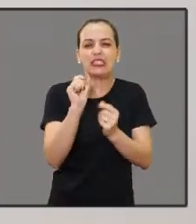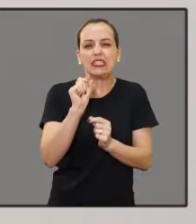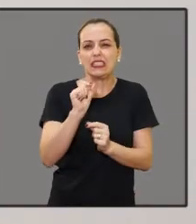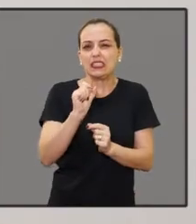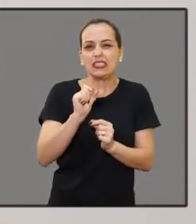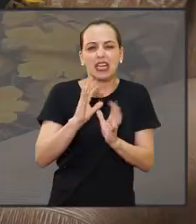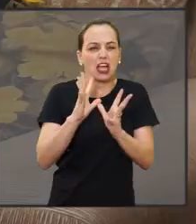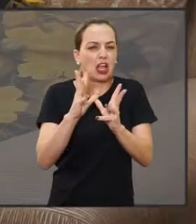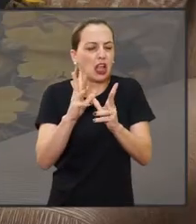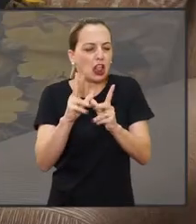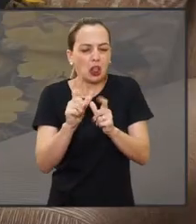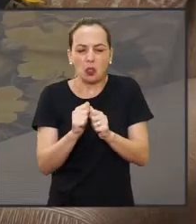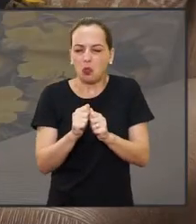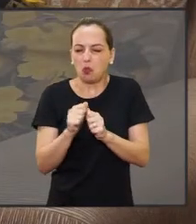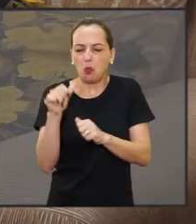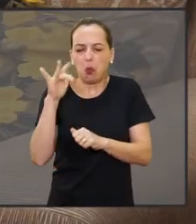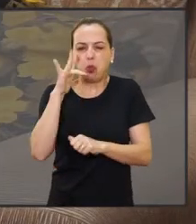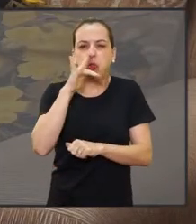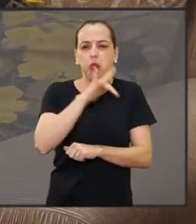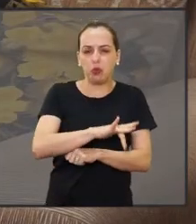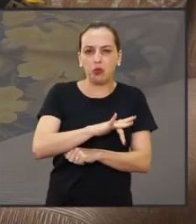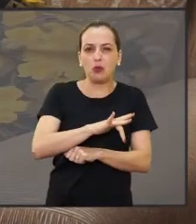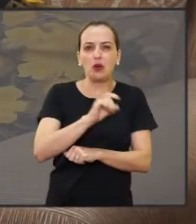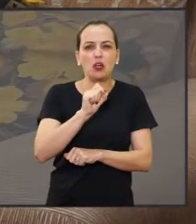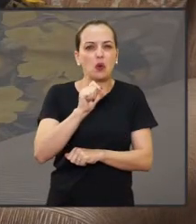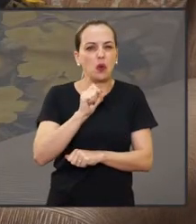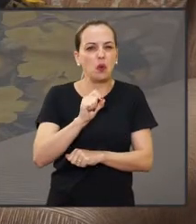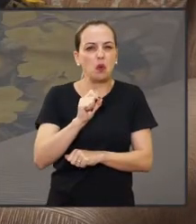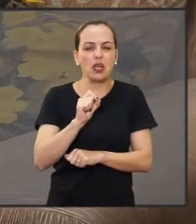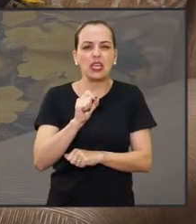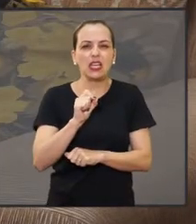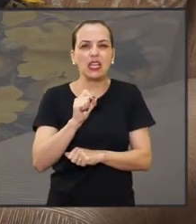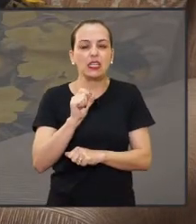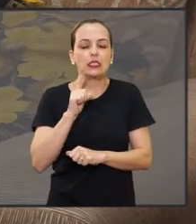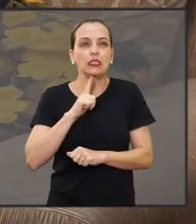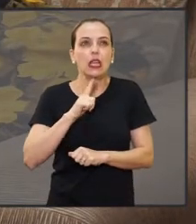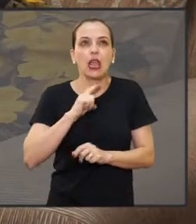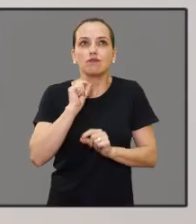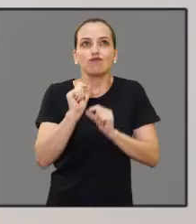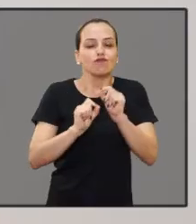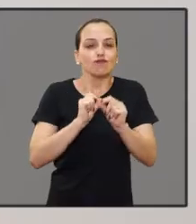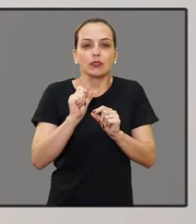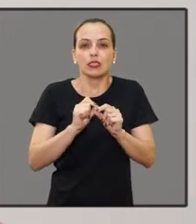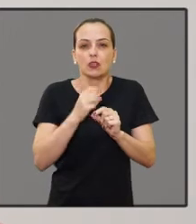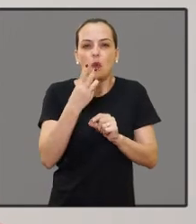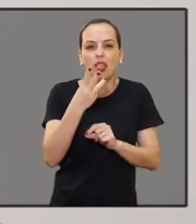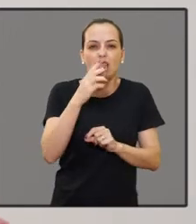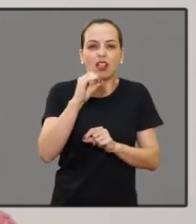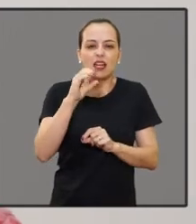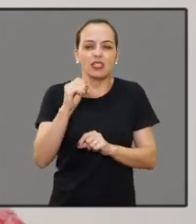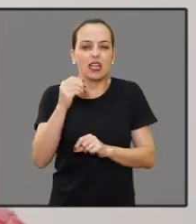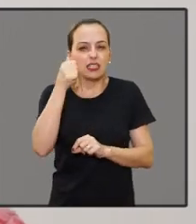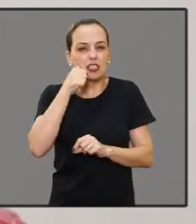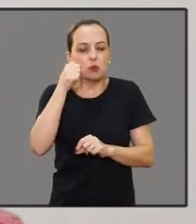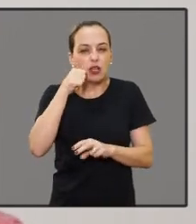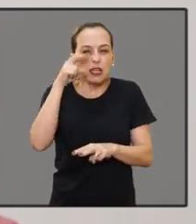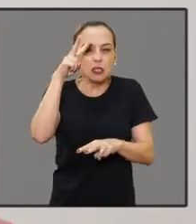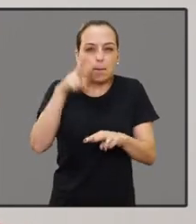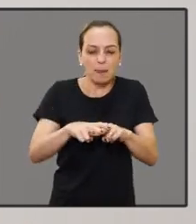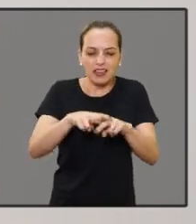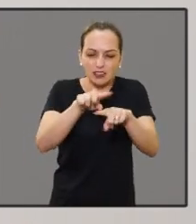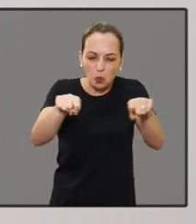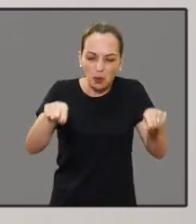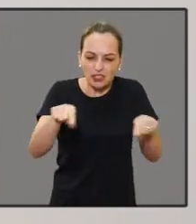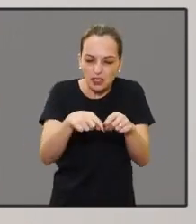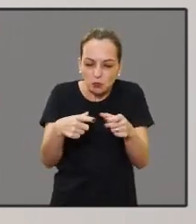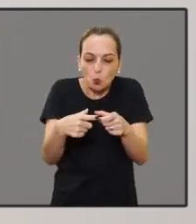chapão, comida horrível. É péssimo lá, é mais de 300 presas num raio que